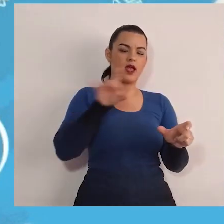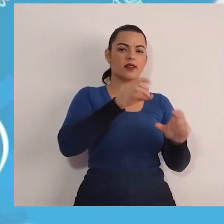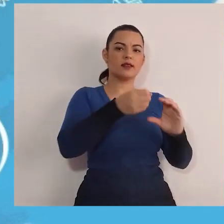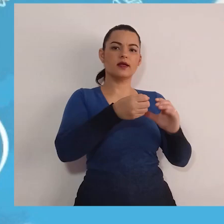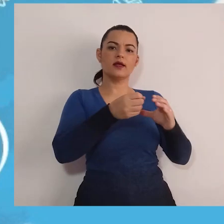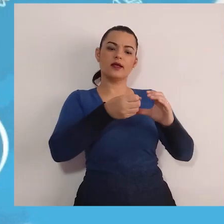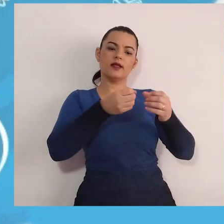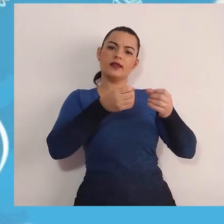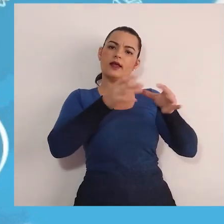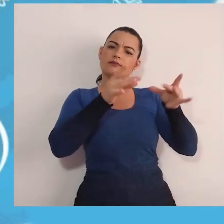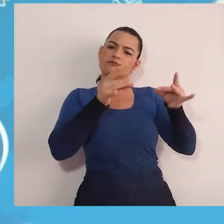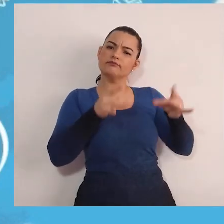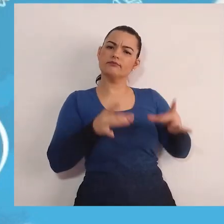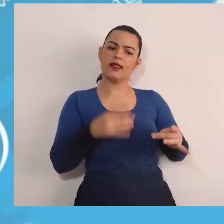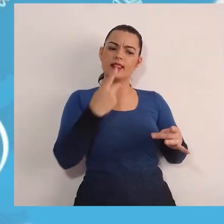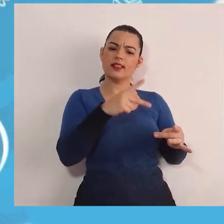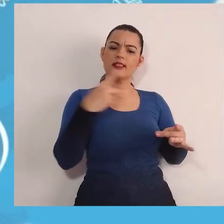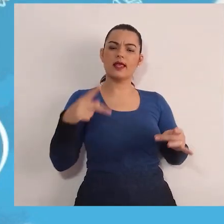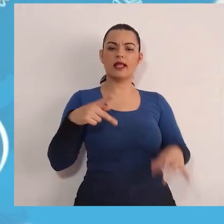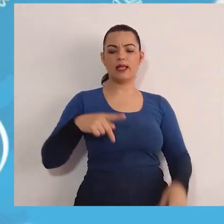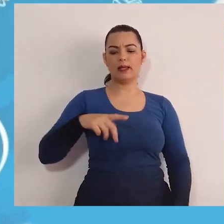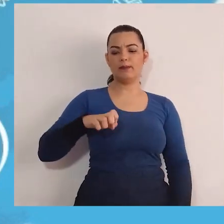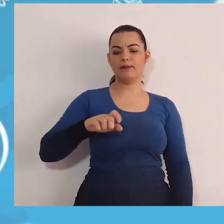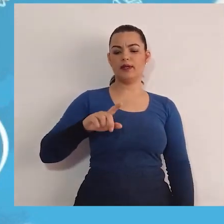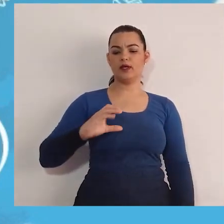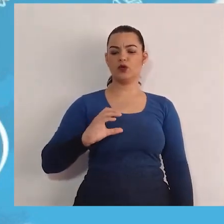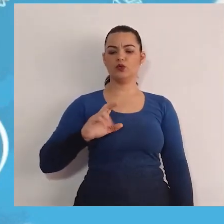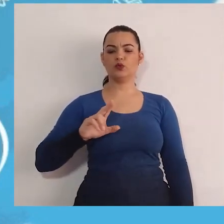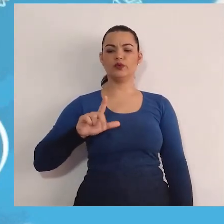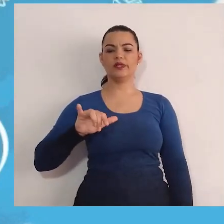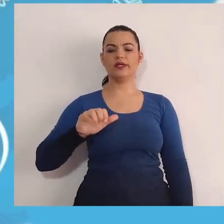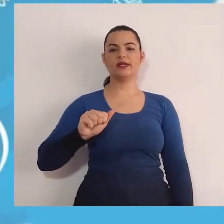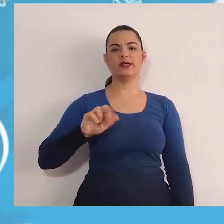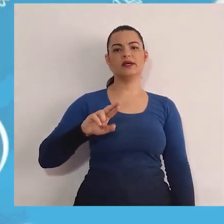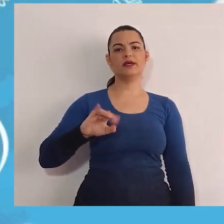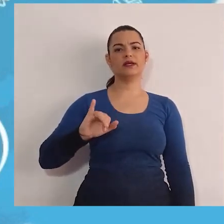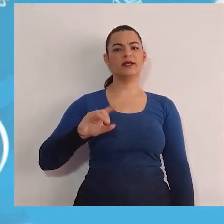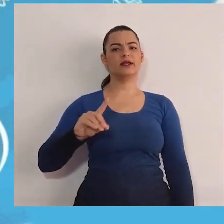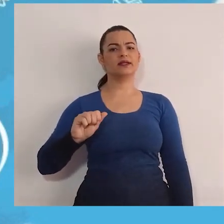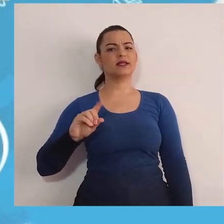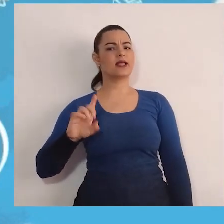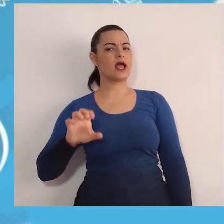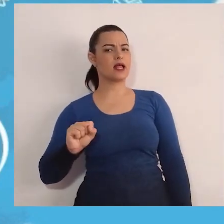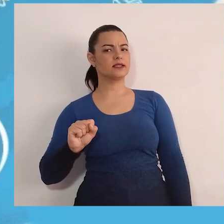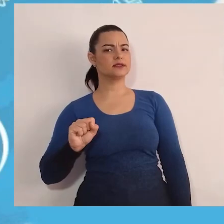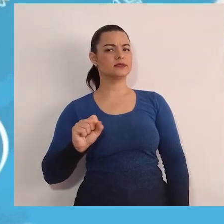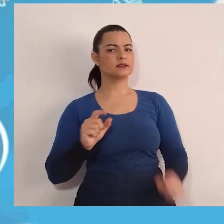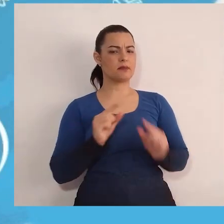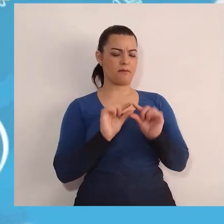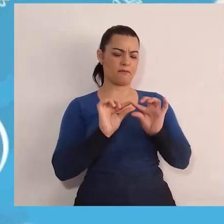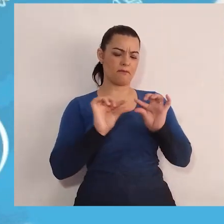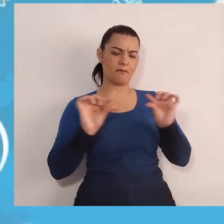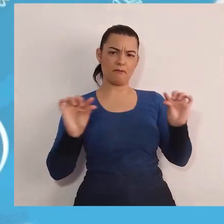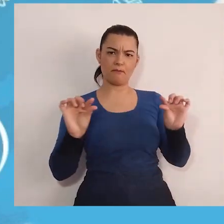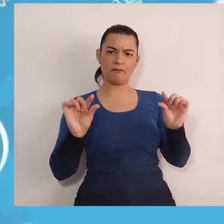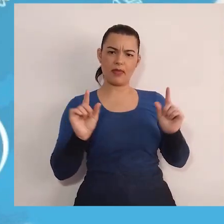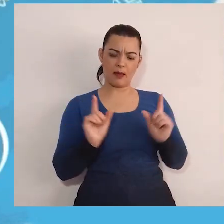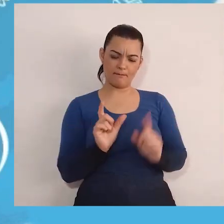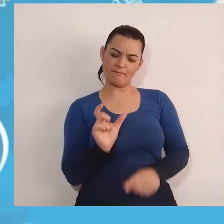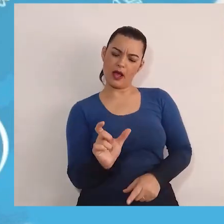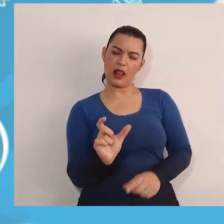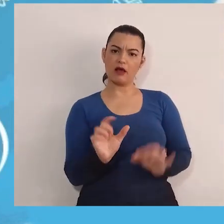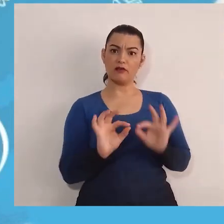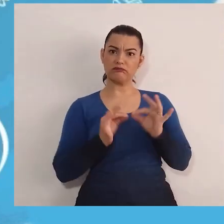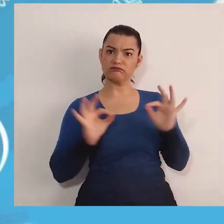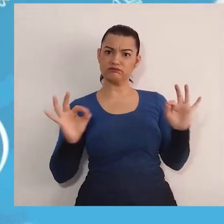peculiaridades. Essa palavra que eu falei, ela é muito grandona e um pouquinho difícil. Mas você tem o seu